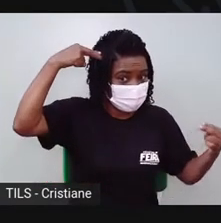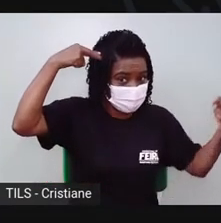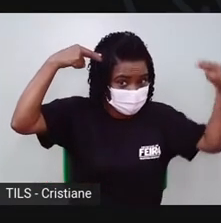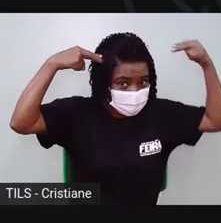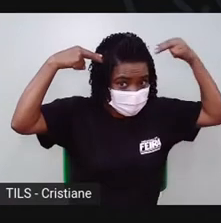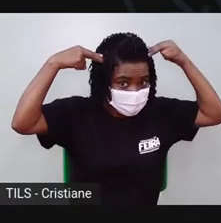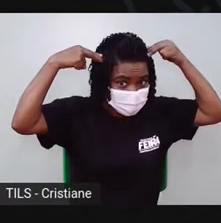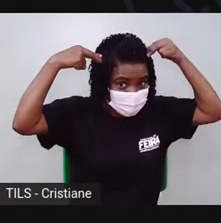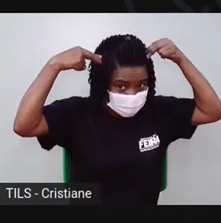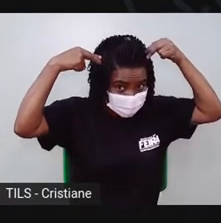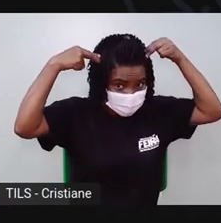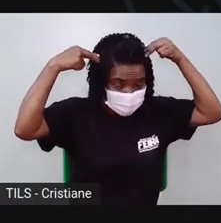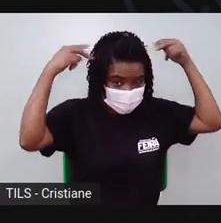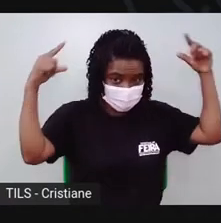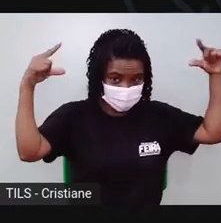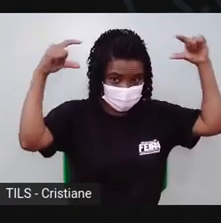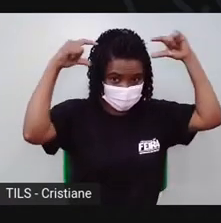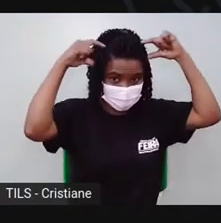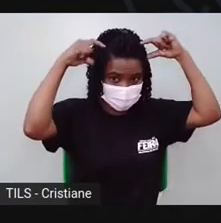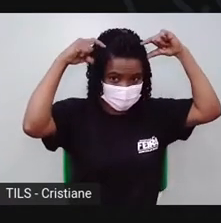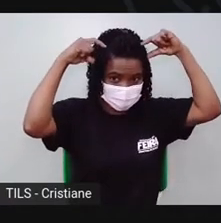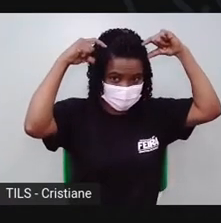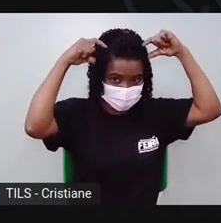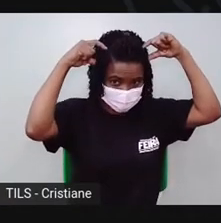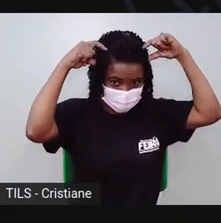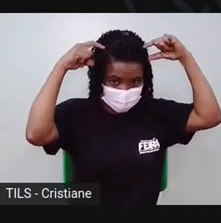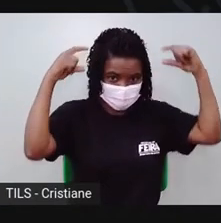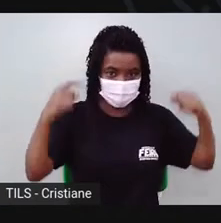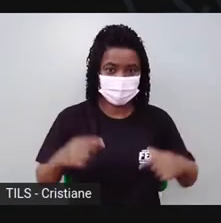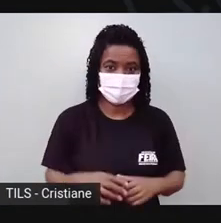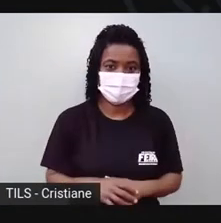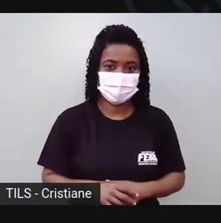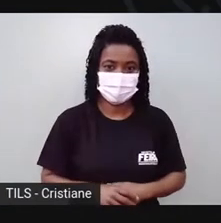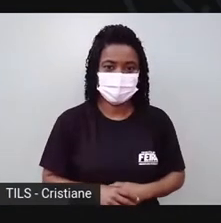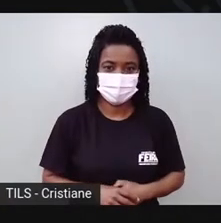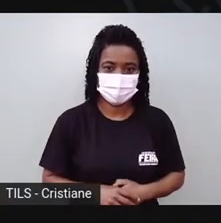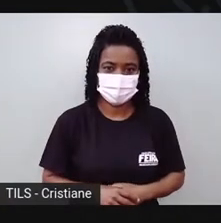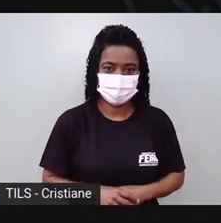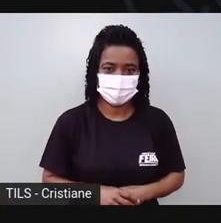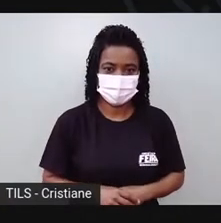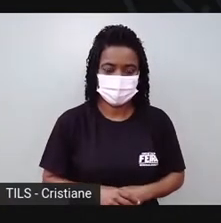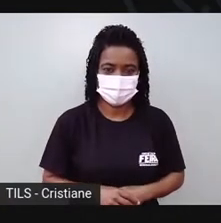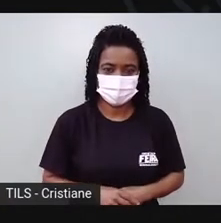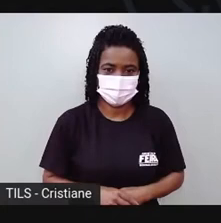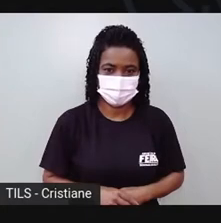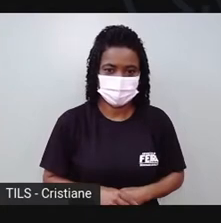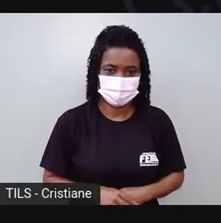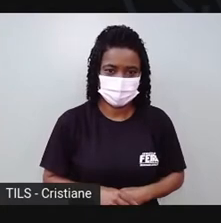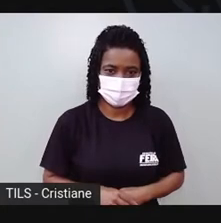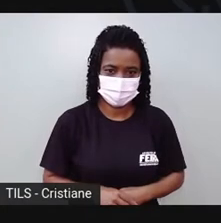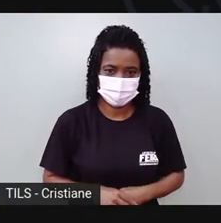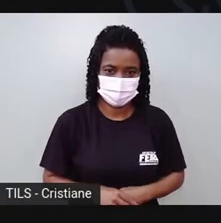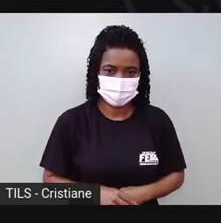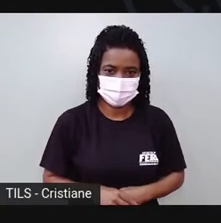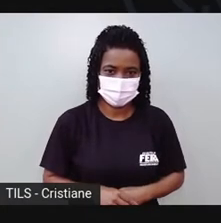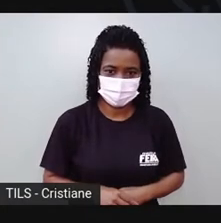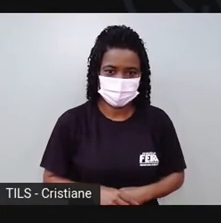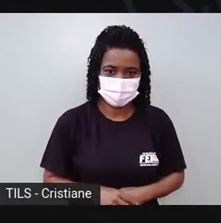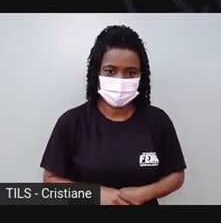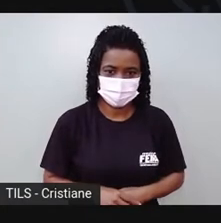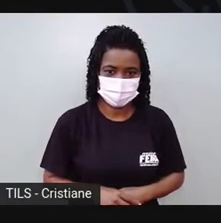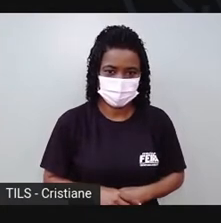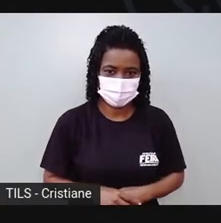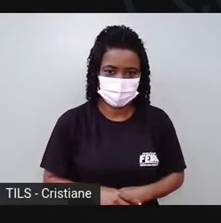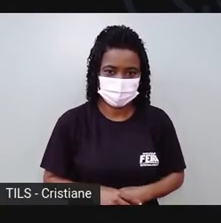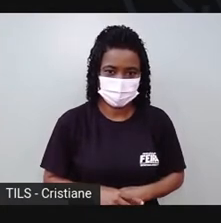marcar onde vai ser orelhinha, e marcar aqui onde vai ser orelhinha. né? Aí